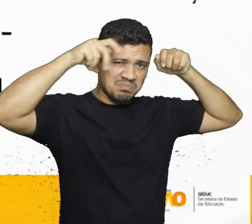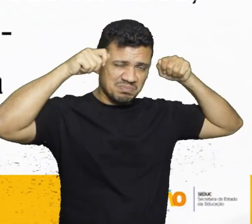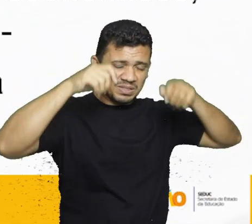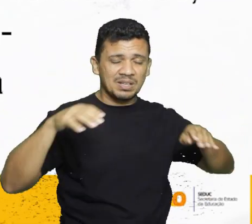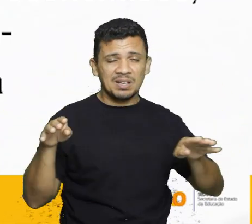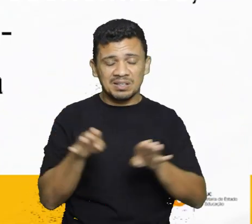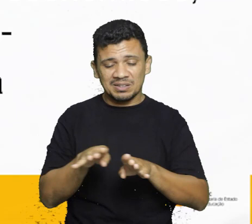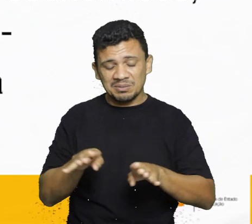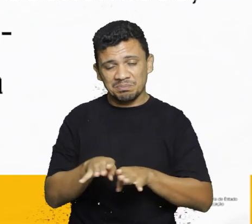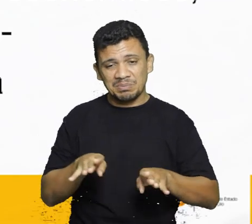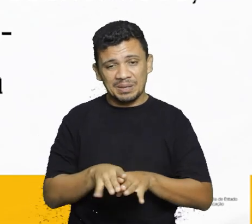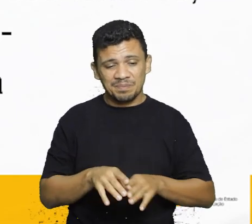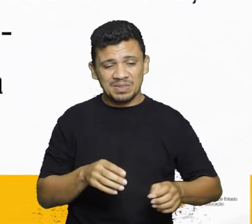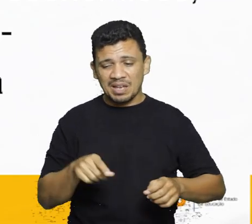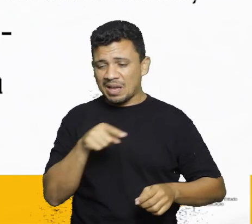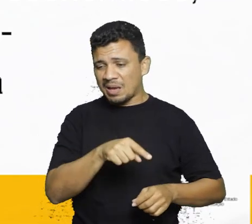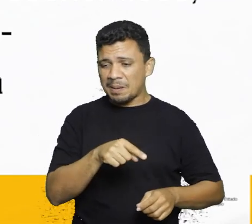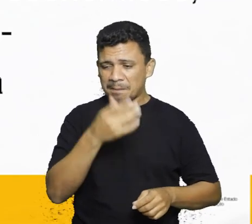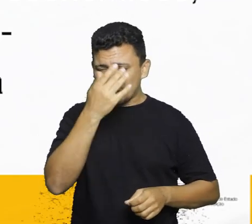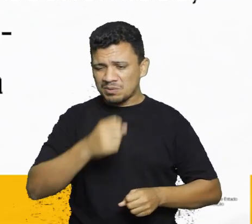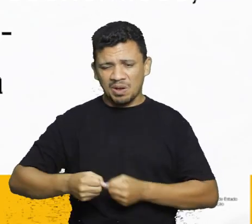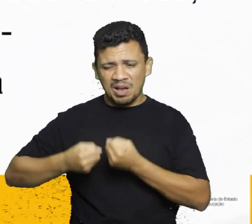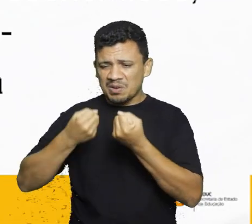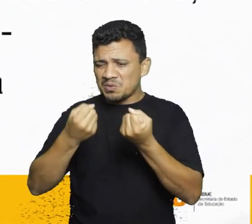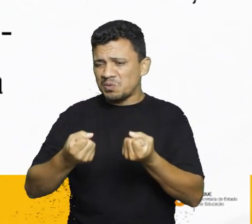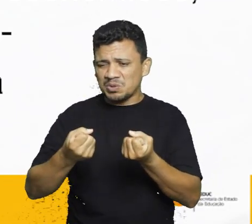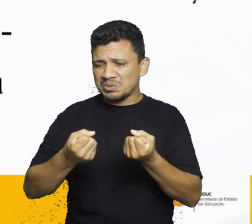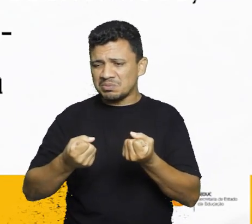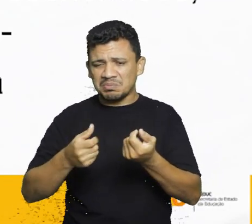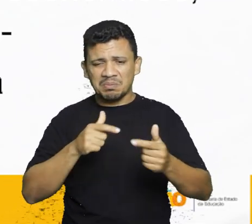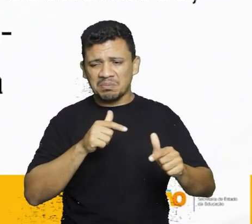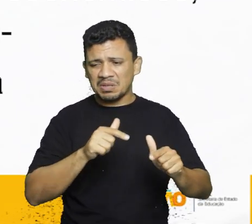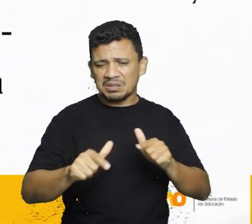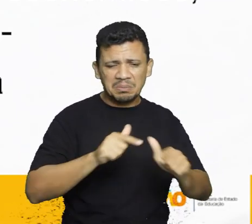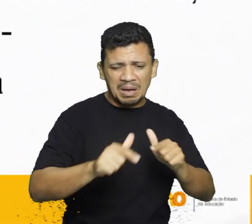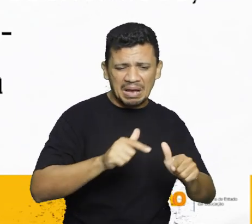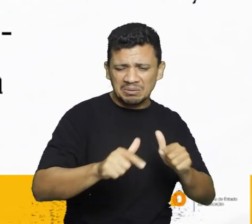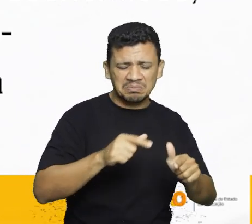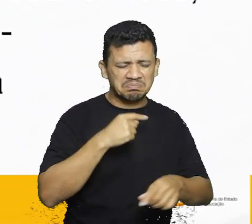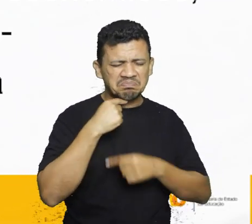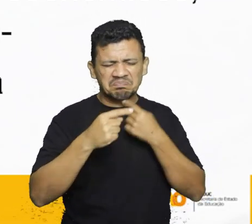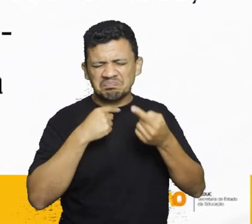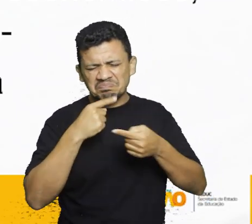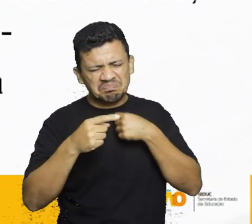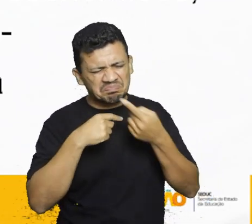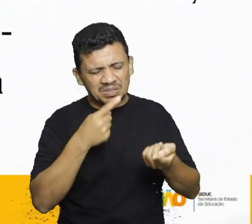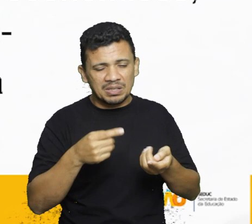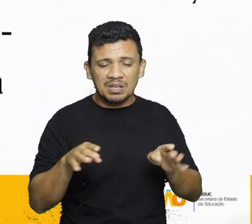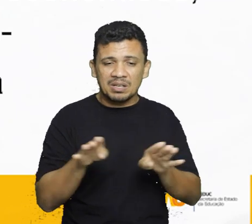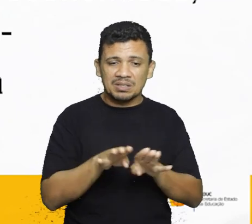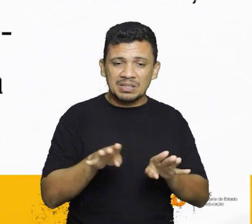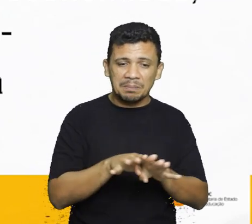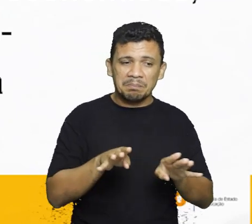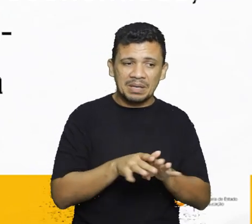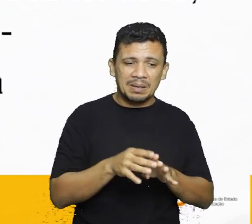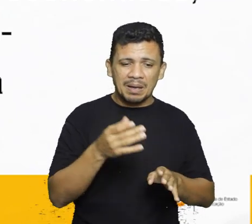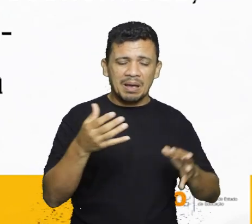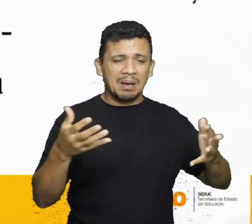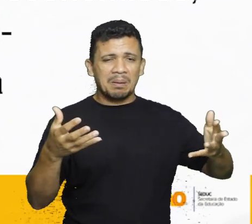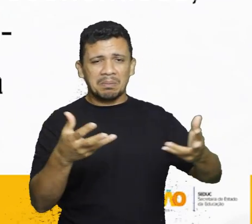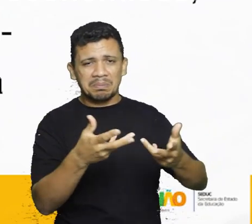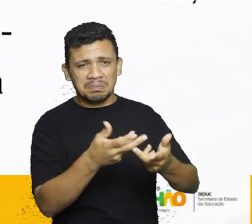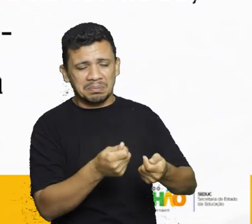reduzir os esforços das pessoas para desenvolverem seus recursos econômicos, capacidade reprodutiva e